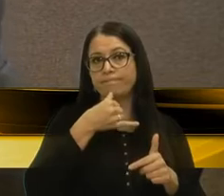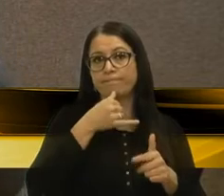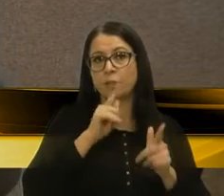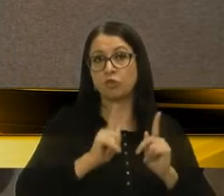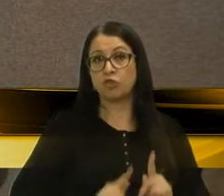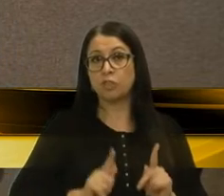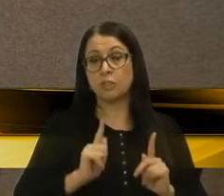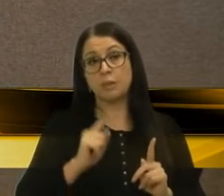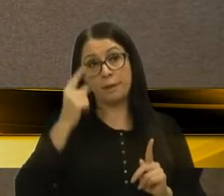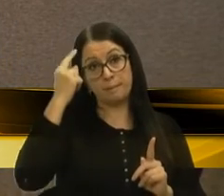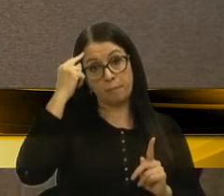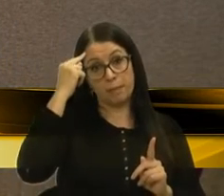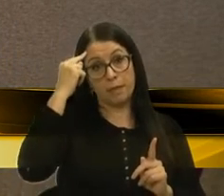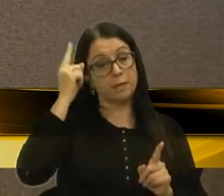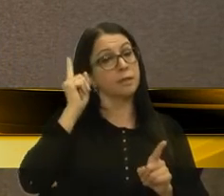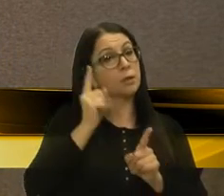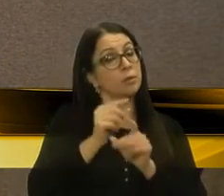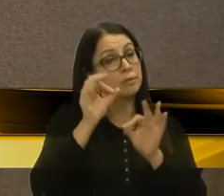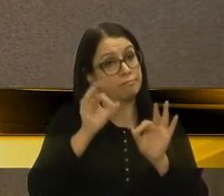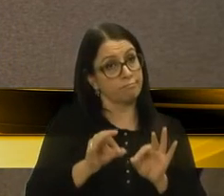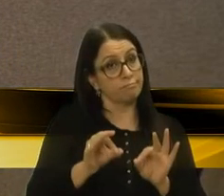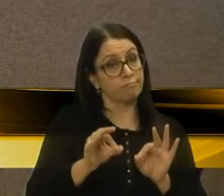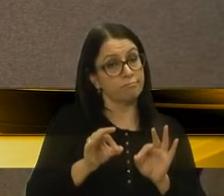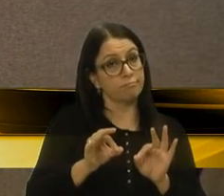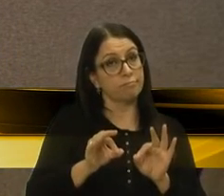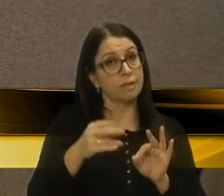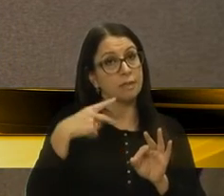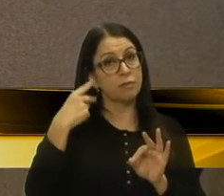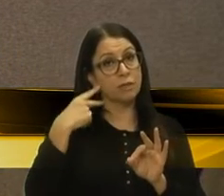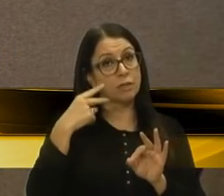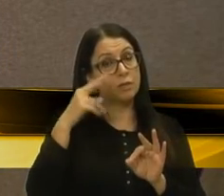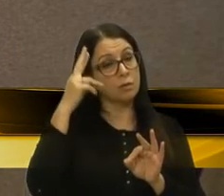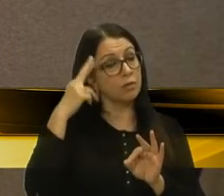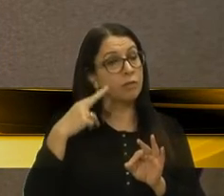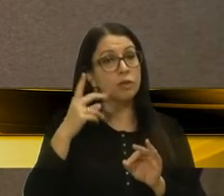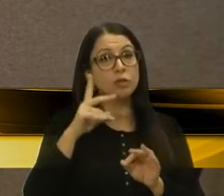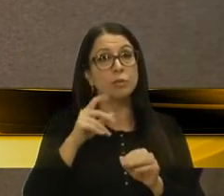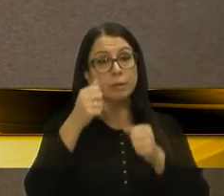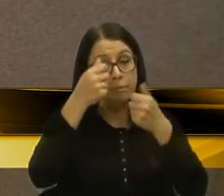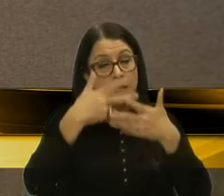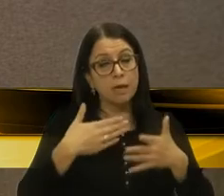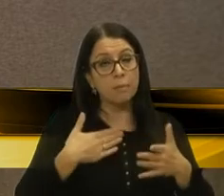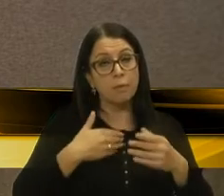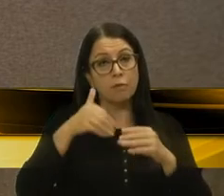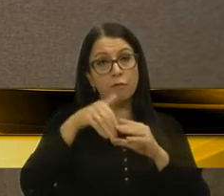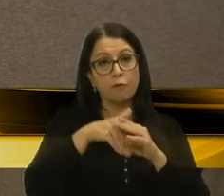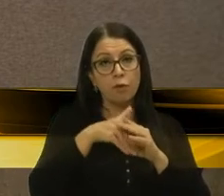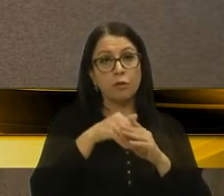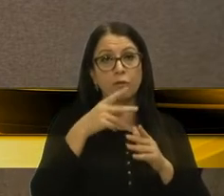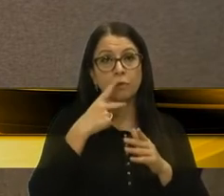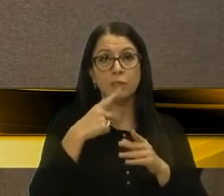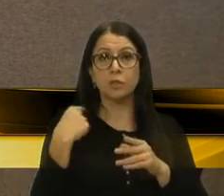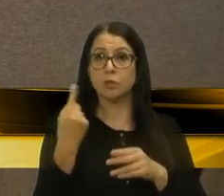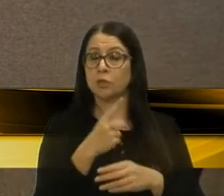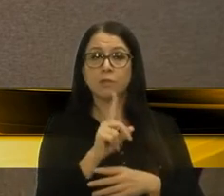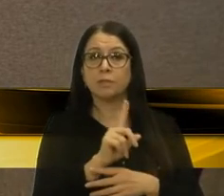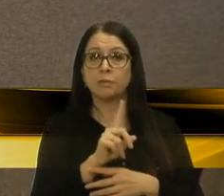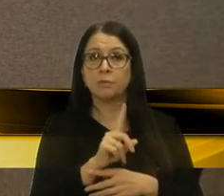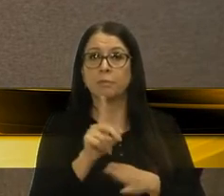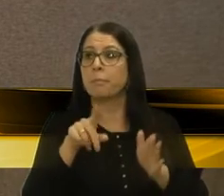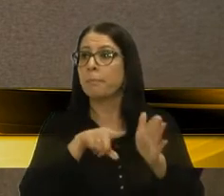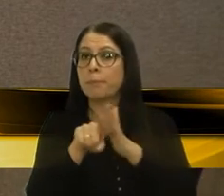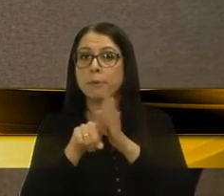dele. Tomara que ele se encontre. Mas a vereadora Rafaela, apenas para declarar o voto aqui, dizer o seguinte, nós não estamos